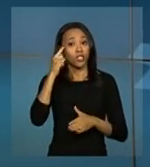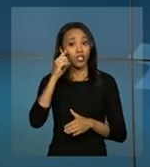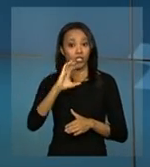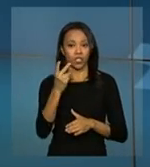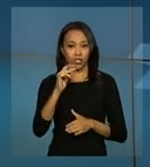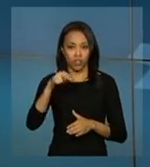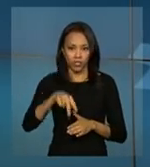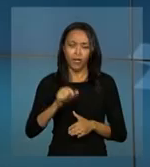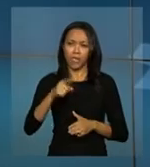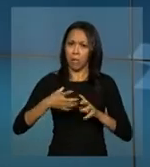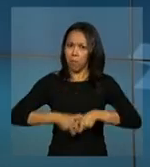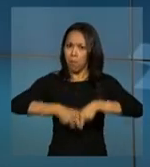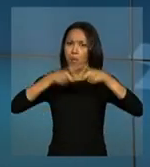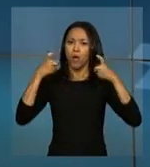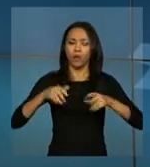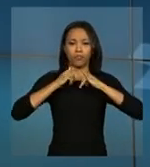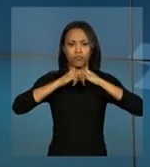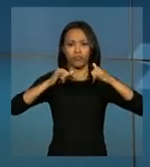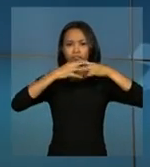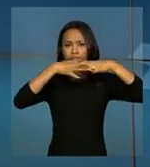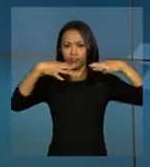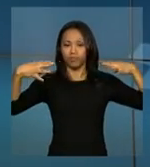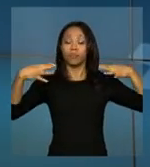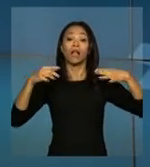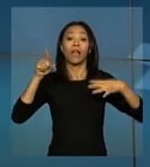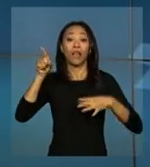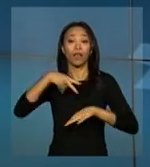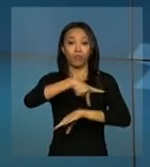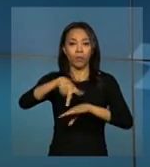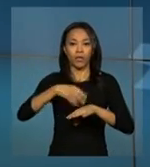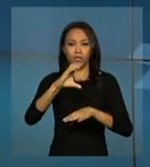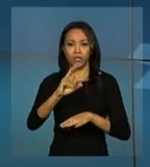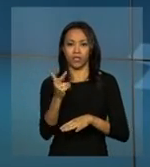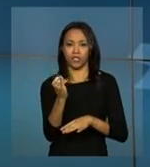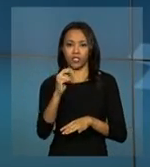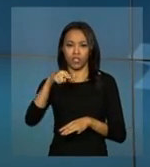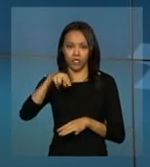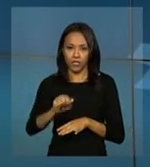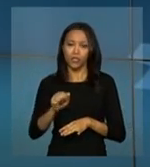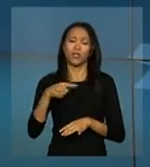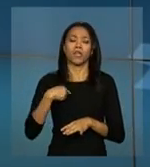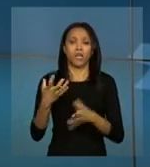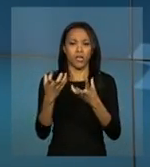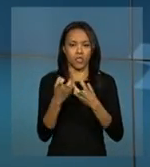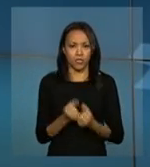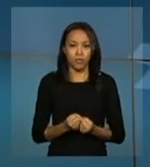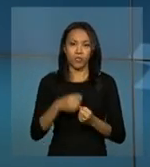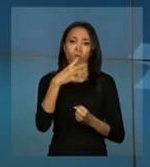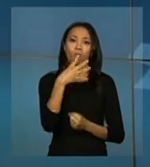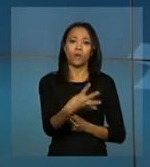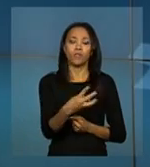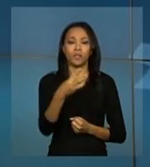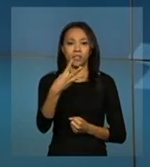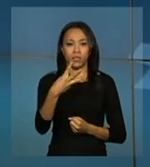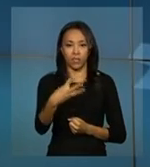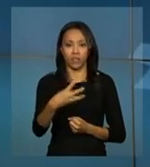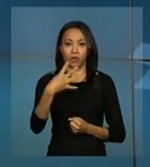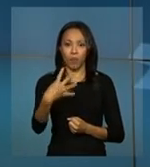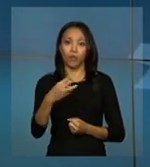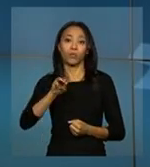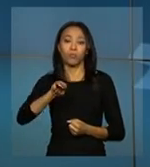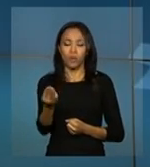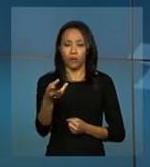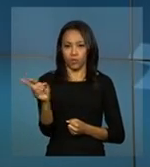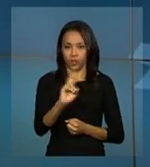a maior empresa de transmissão de energia da China. O grupo fez a proposta de receber remuneração anual de R$ 434 milhões